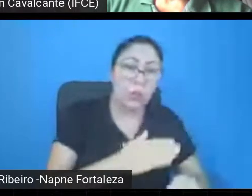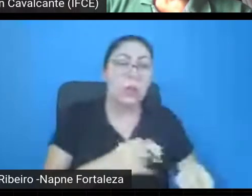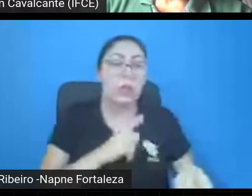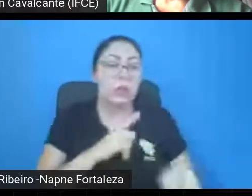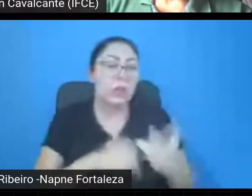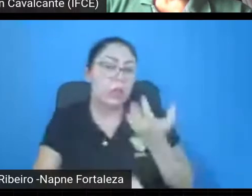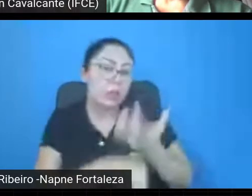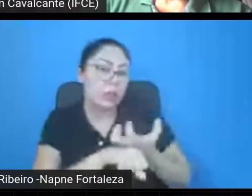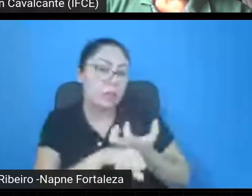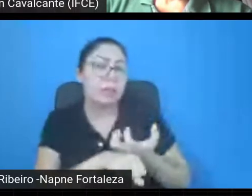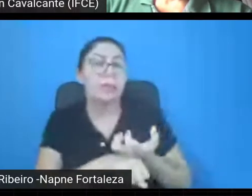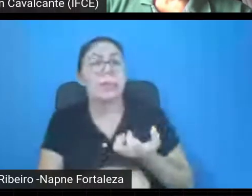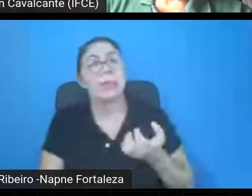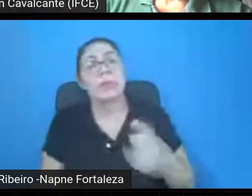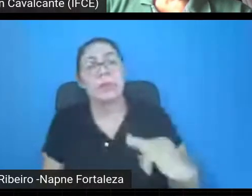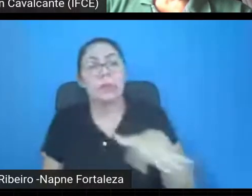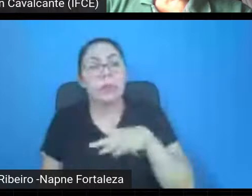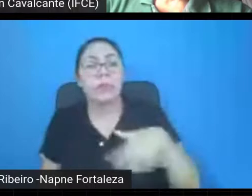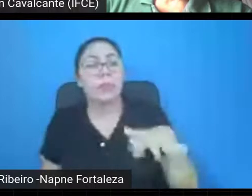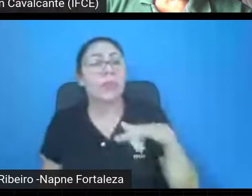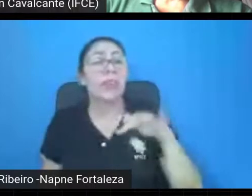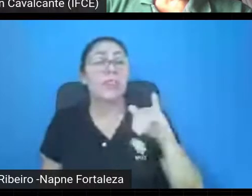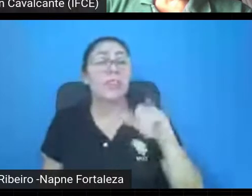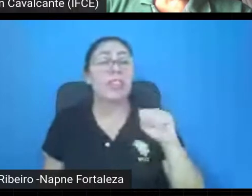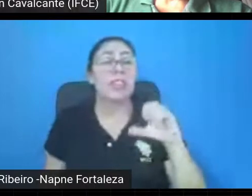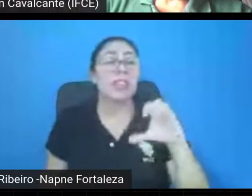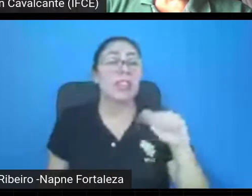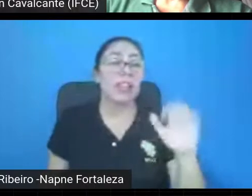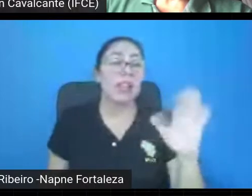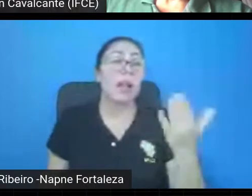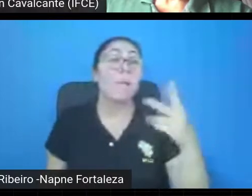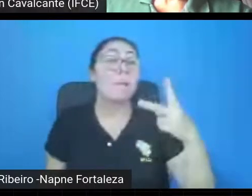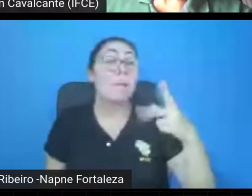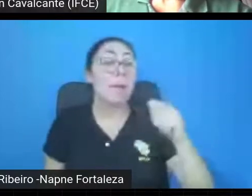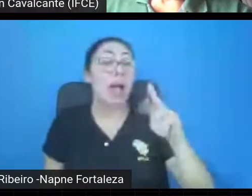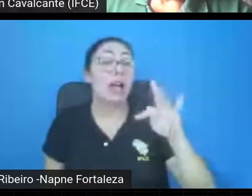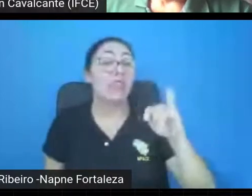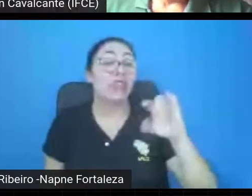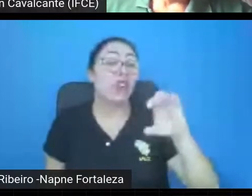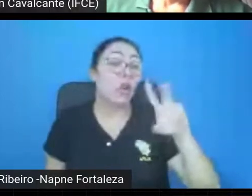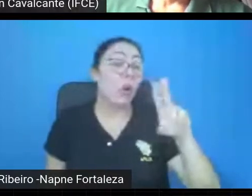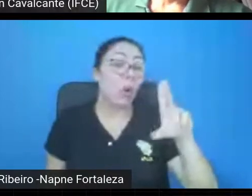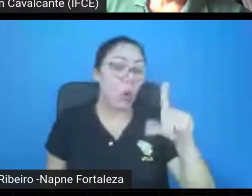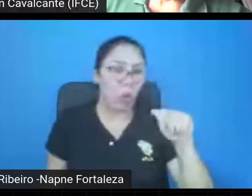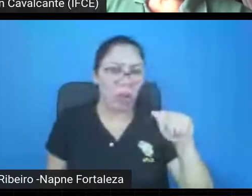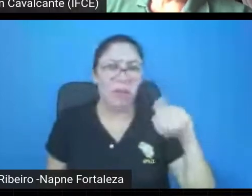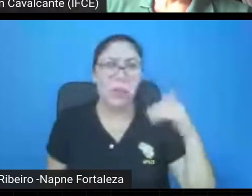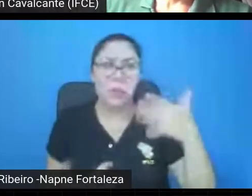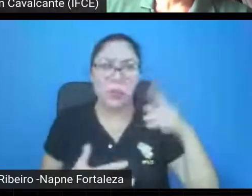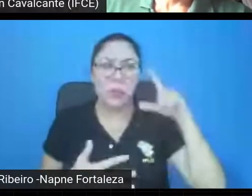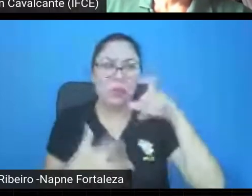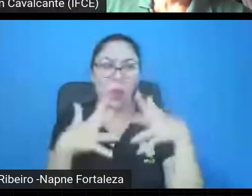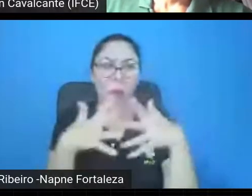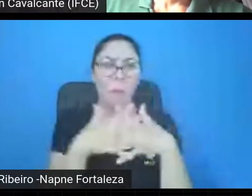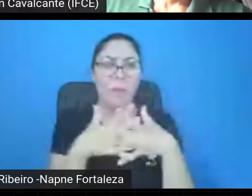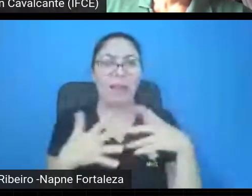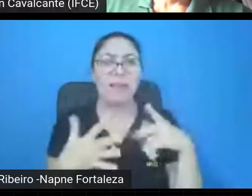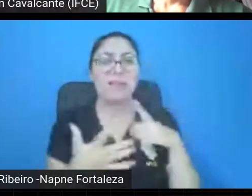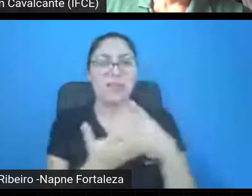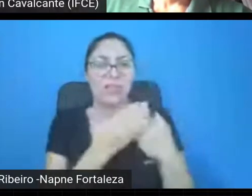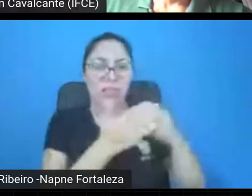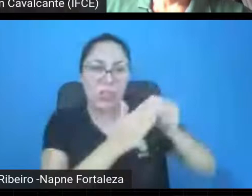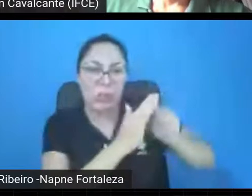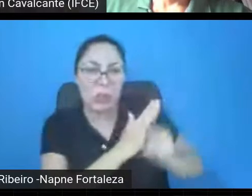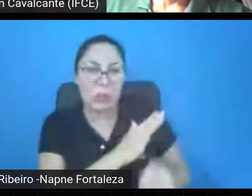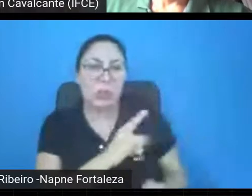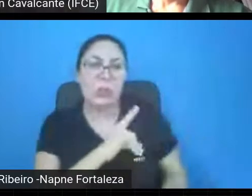com física de partículas, que isso é um outro efeito também, o efeito de você participar de colaborações